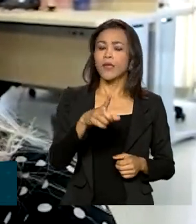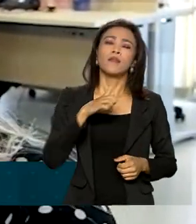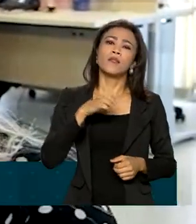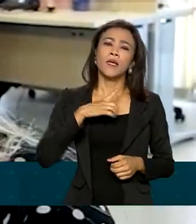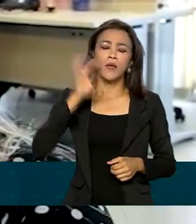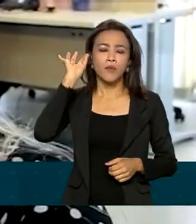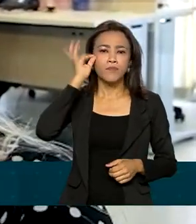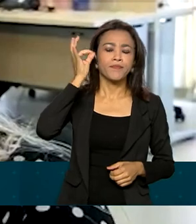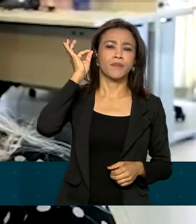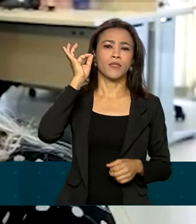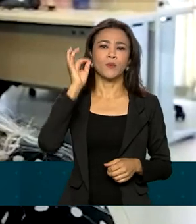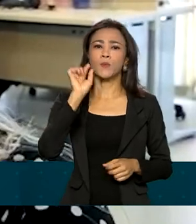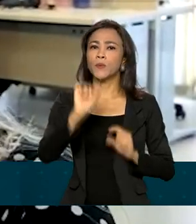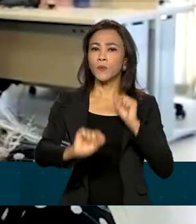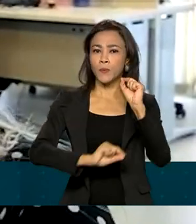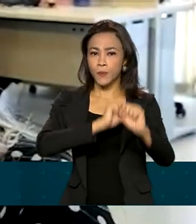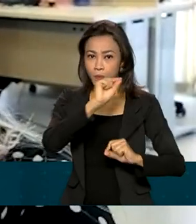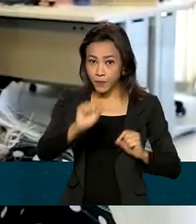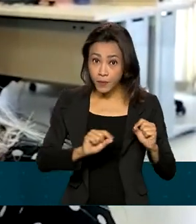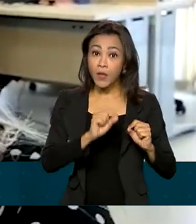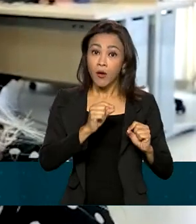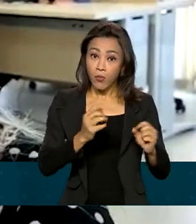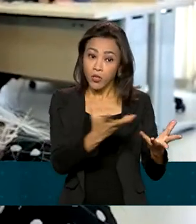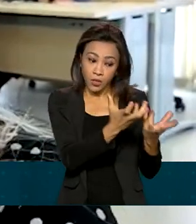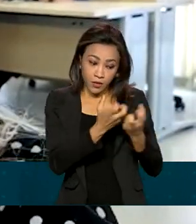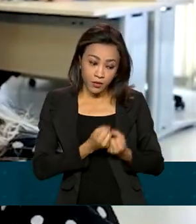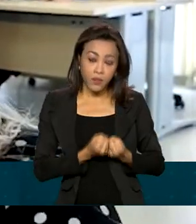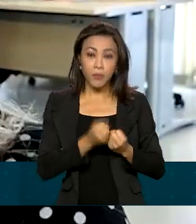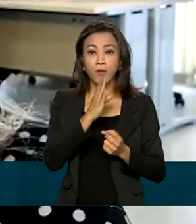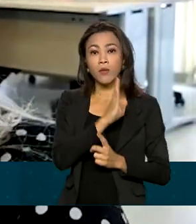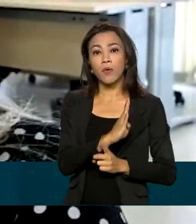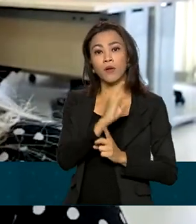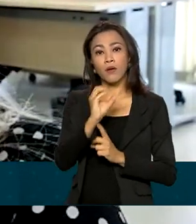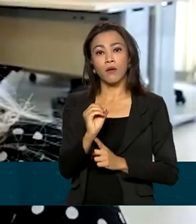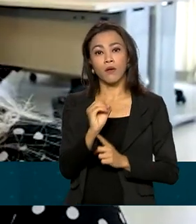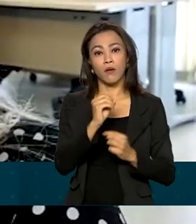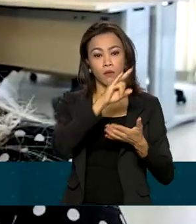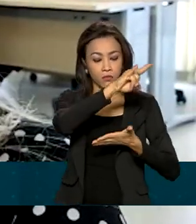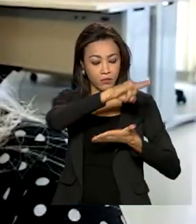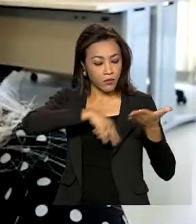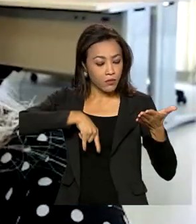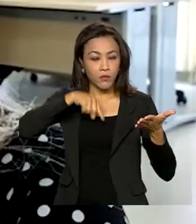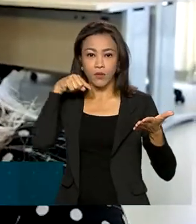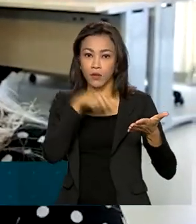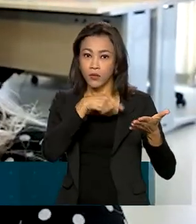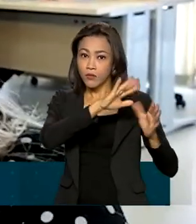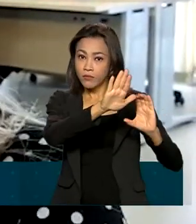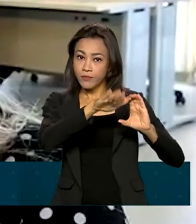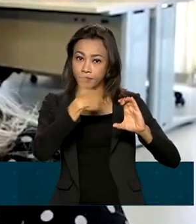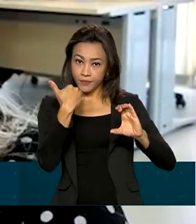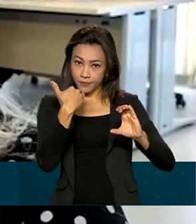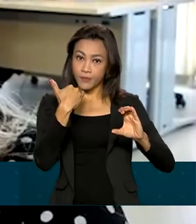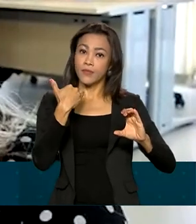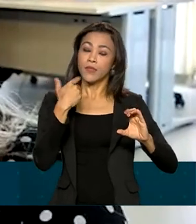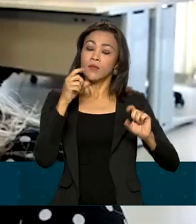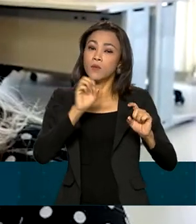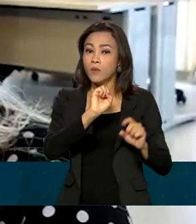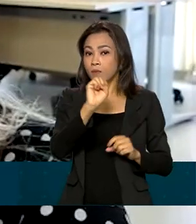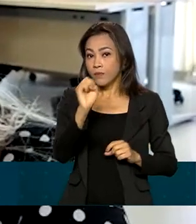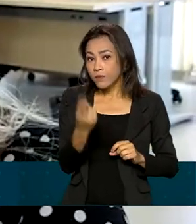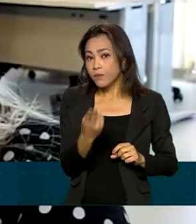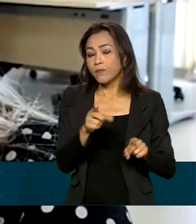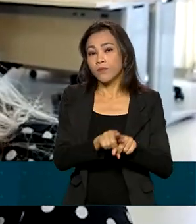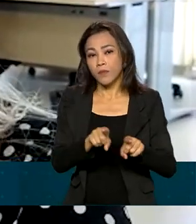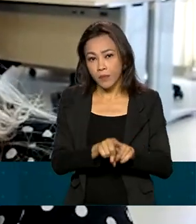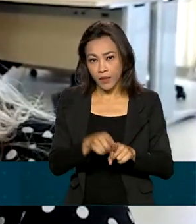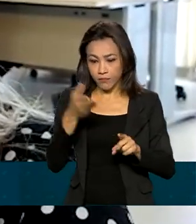segundos, a disponibilização do seu boletim de ocorrência diretamente no seu e-mail ou também disponível ali